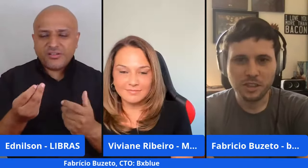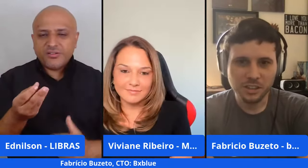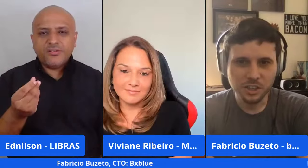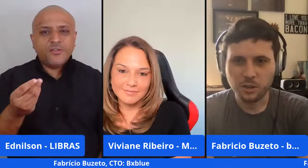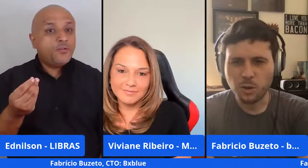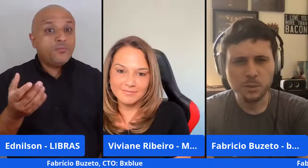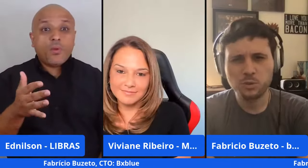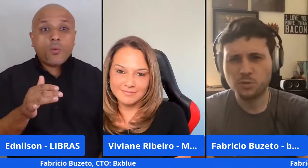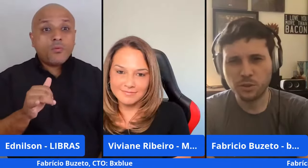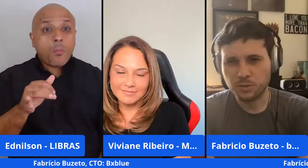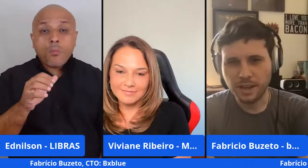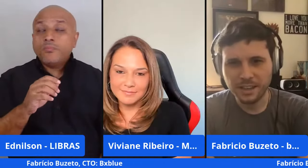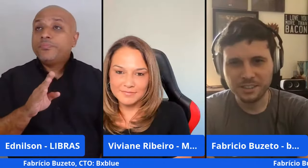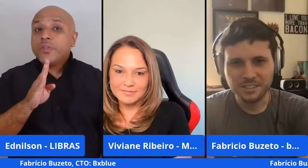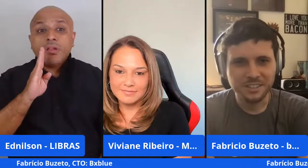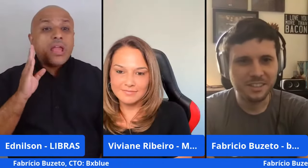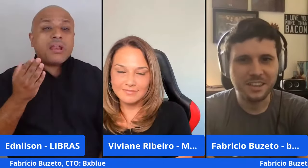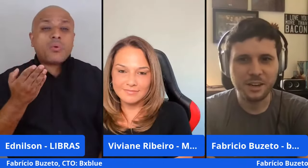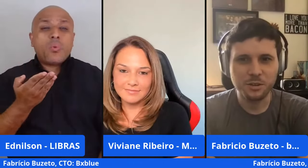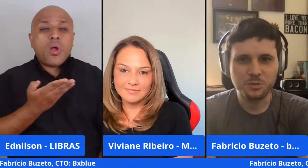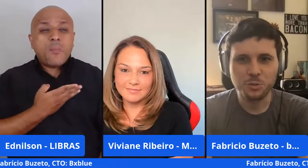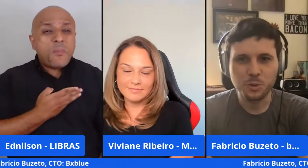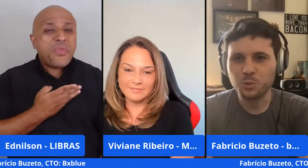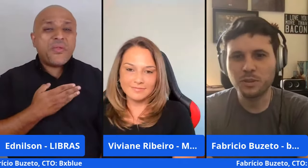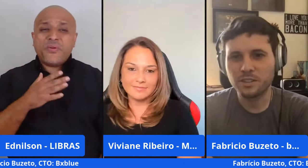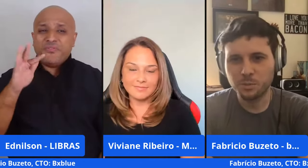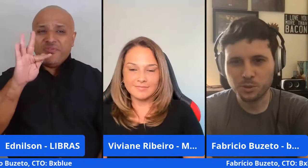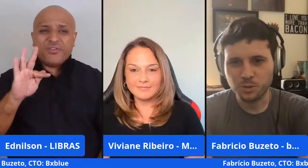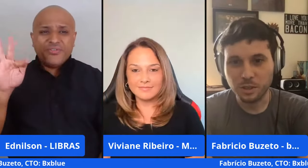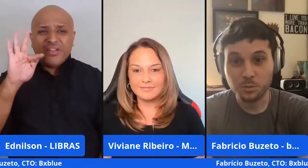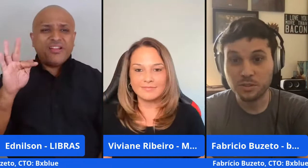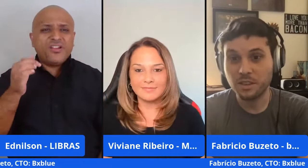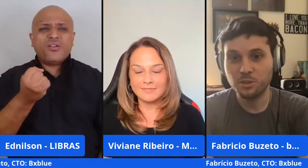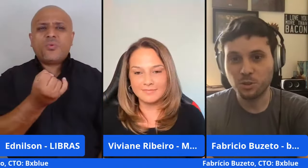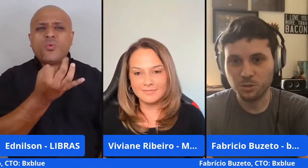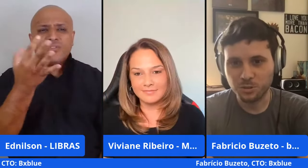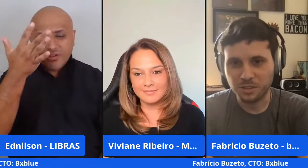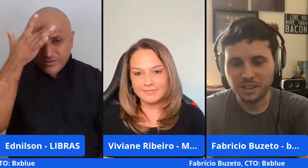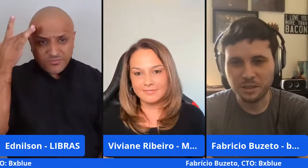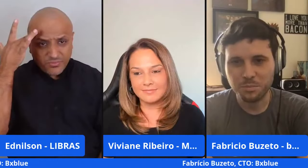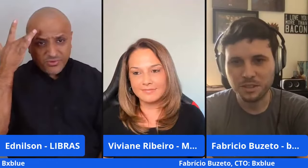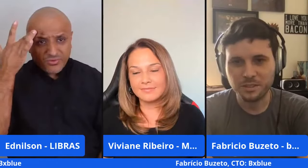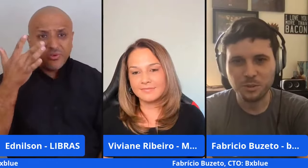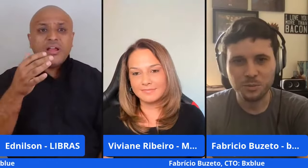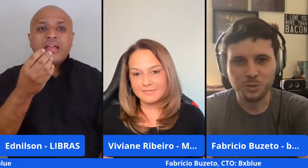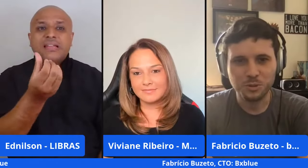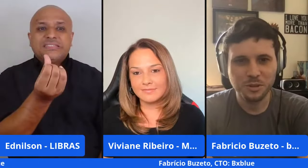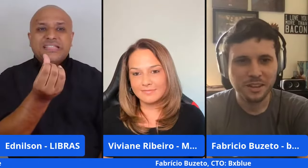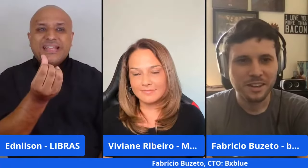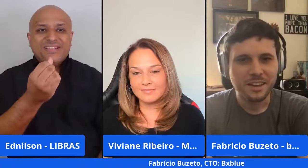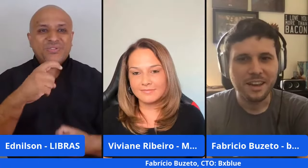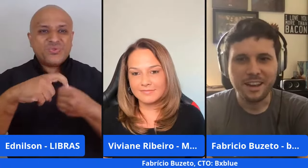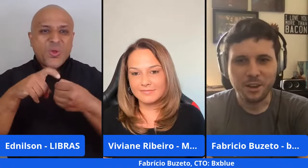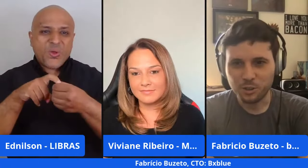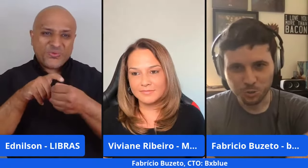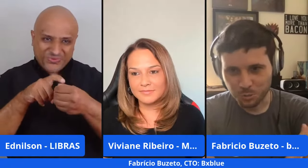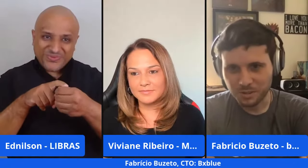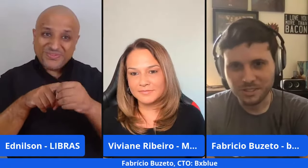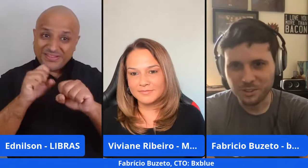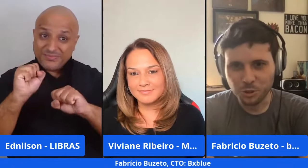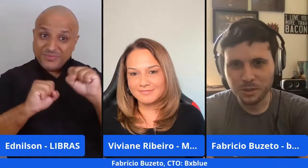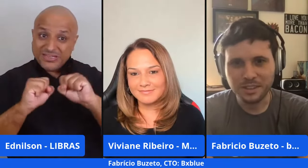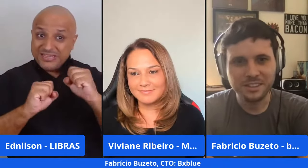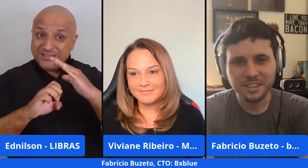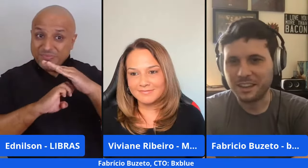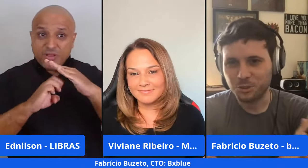bastante inocente era com amigos de faculdade e era um número muito grande de pessoas eram seis sócios na empresa como um todo eu acho um